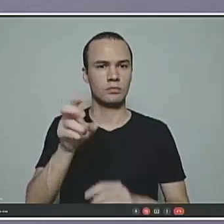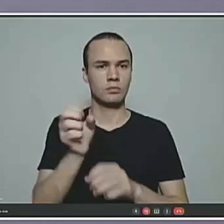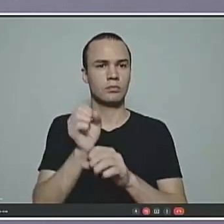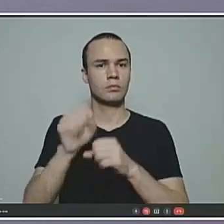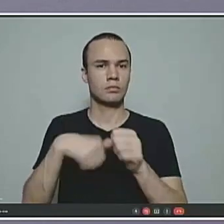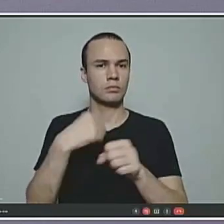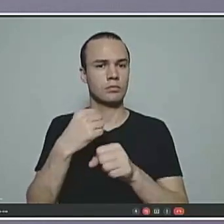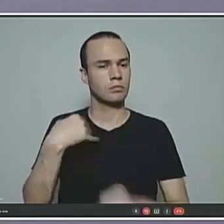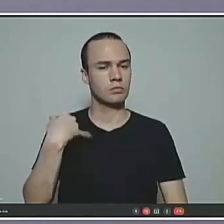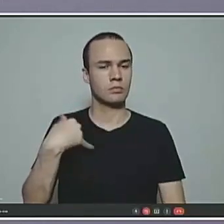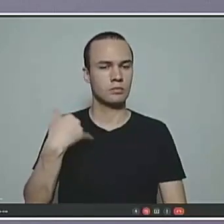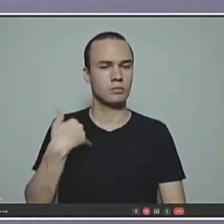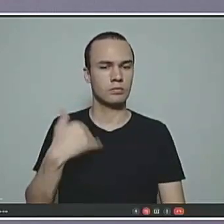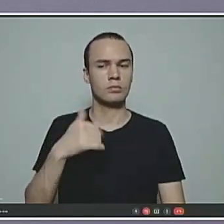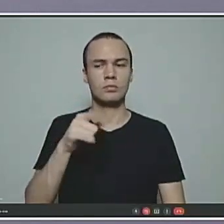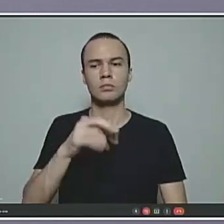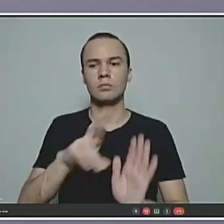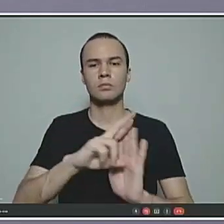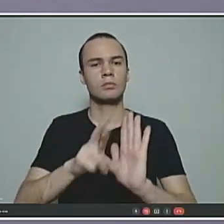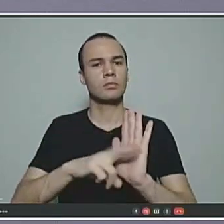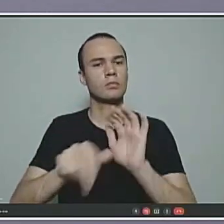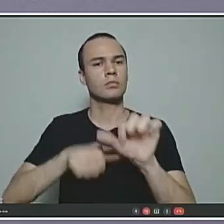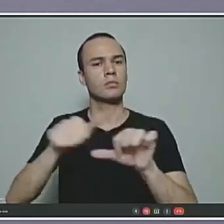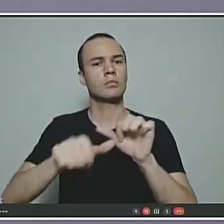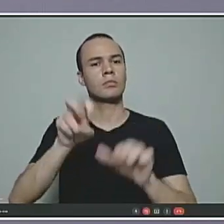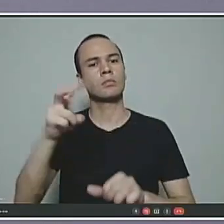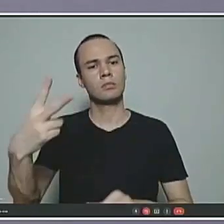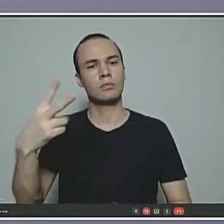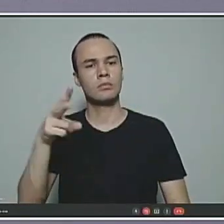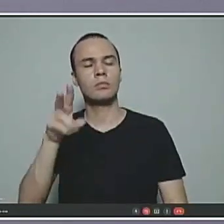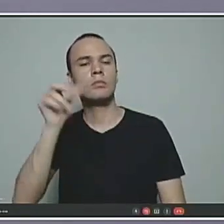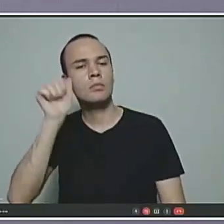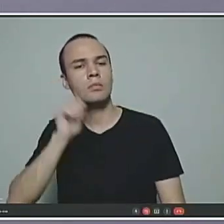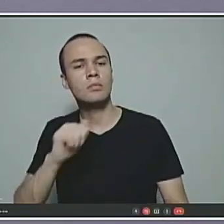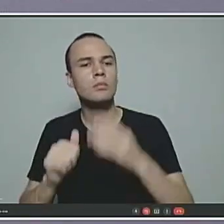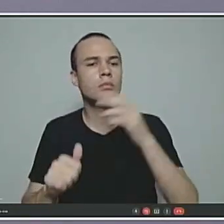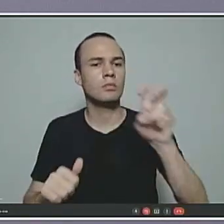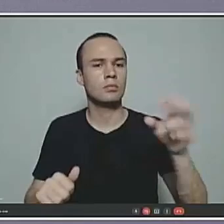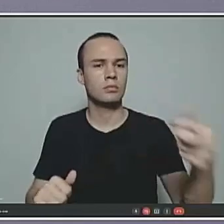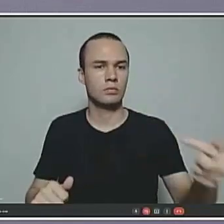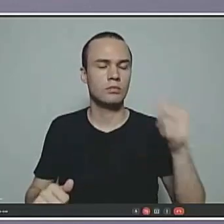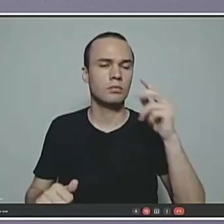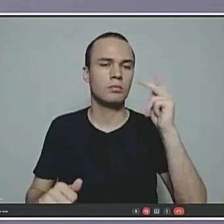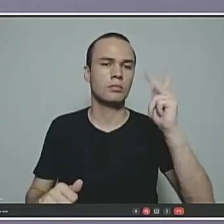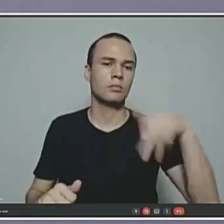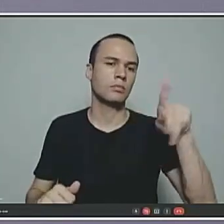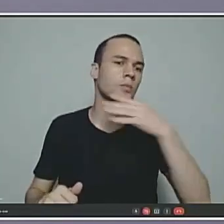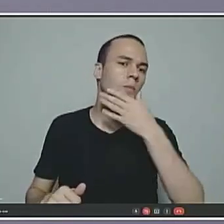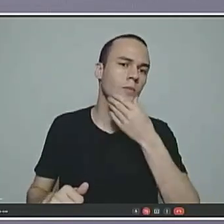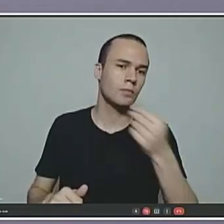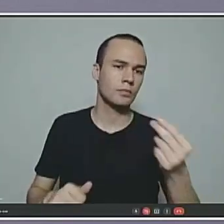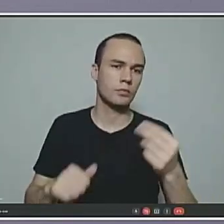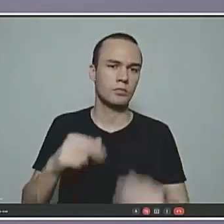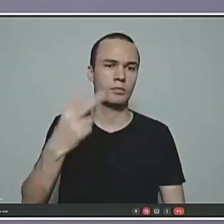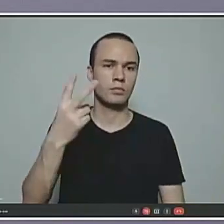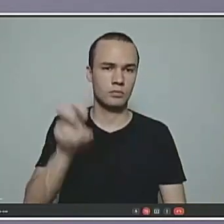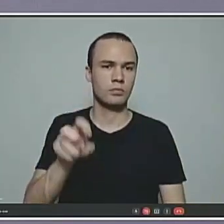Primeira regra de transição, 52 anos professora, 57 professor, 25 de contribuição, 20